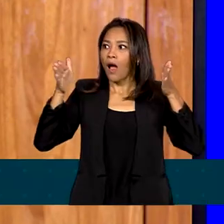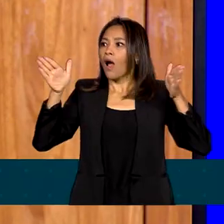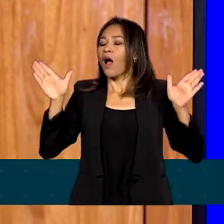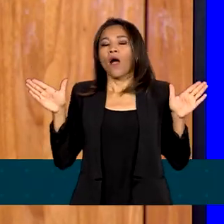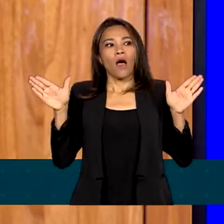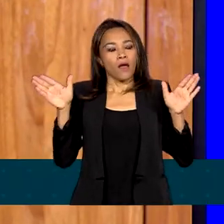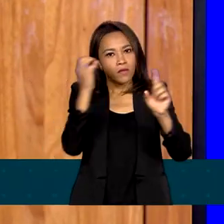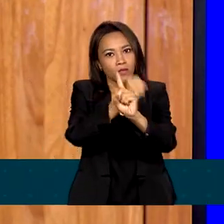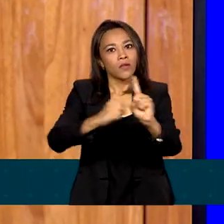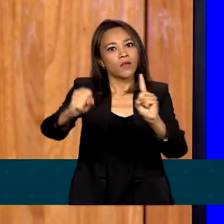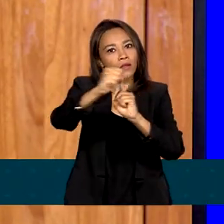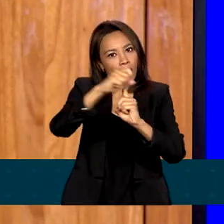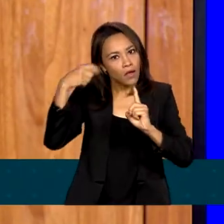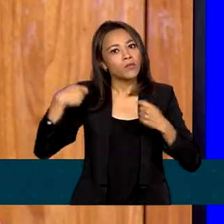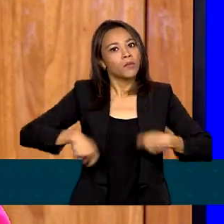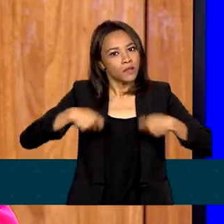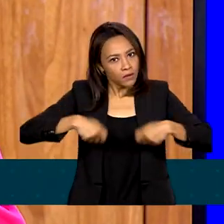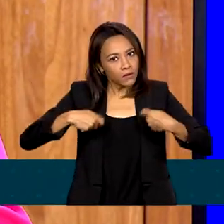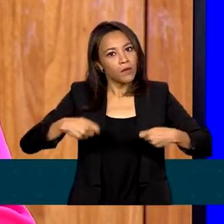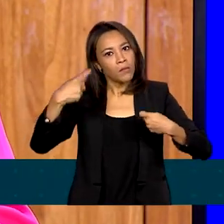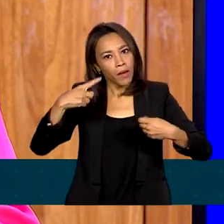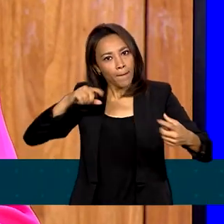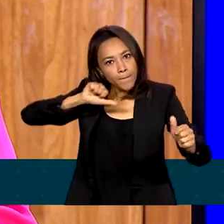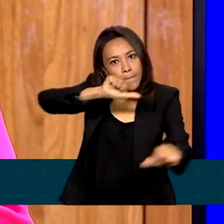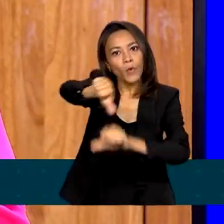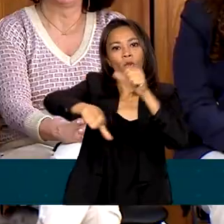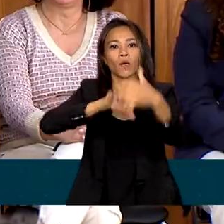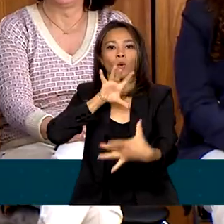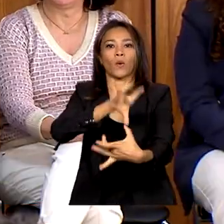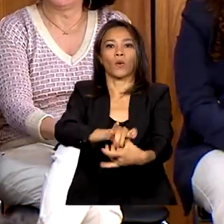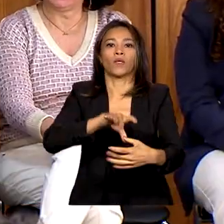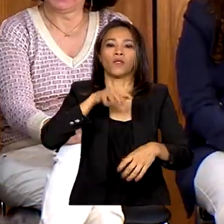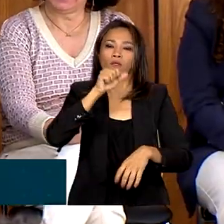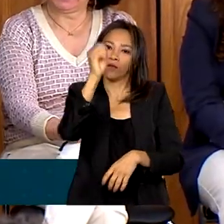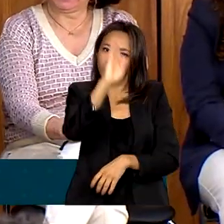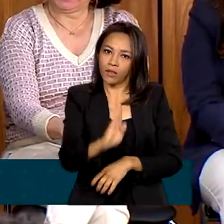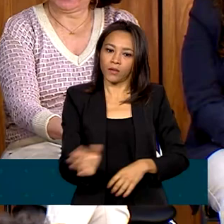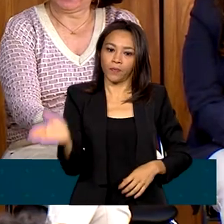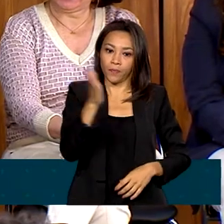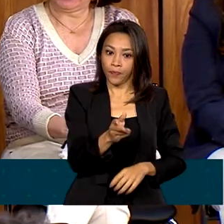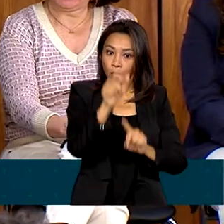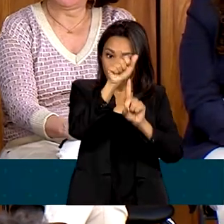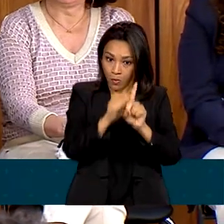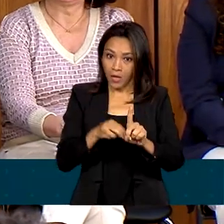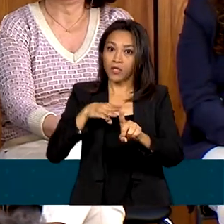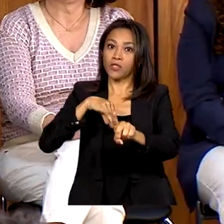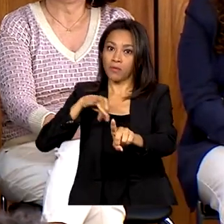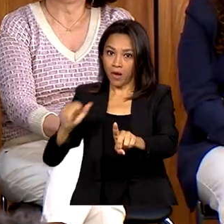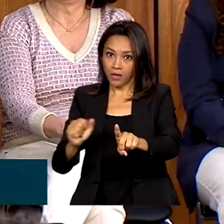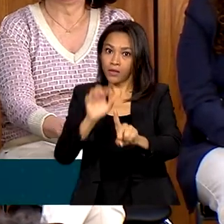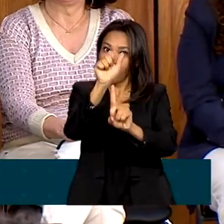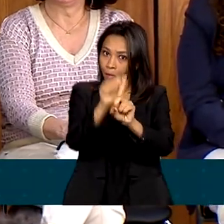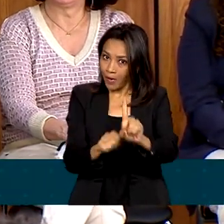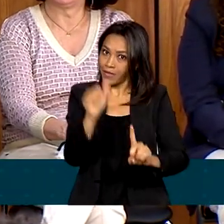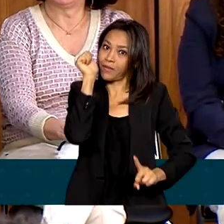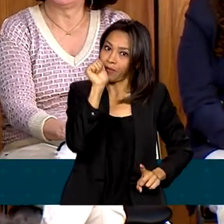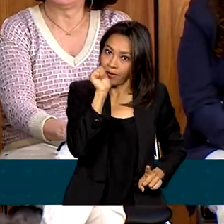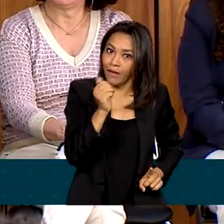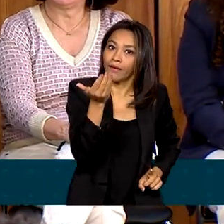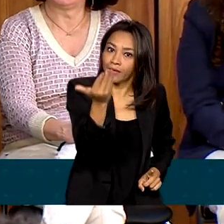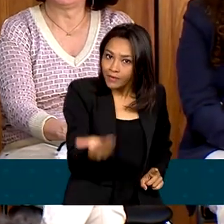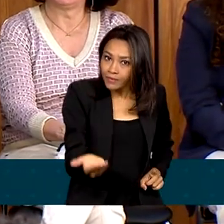nós precisamos desse olhar para mudar a realidade brasileira. O mês de março é o mês das mulheres e